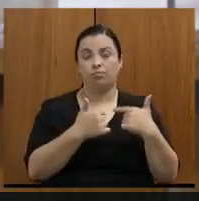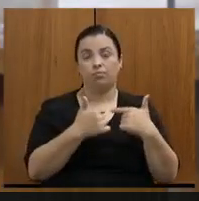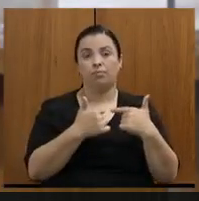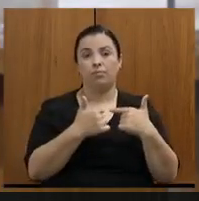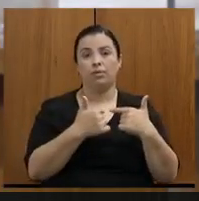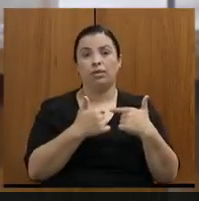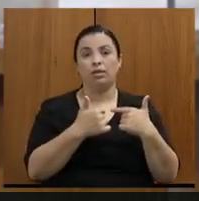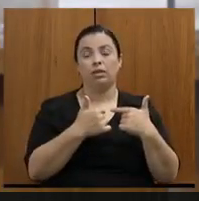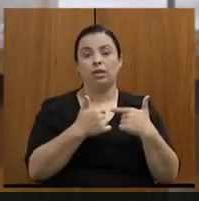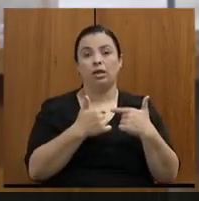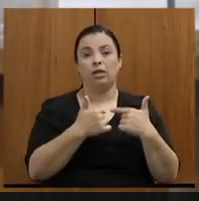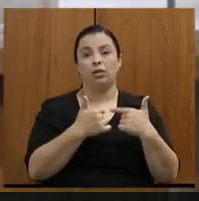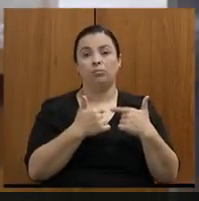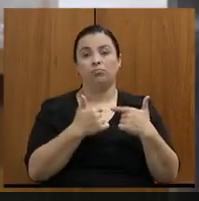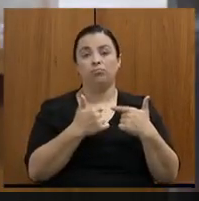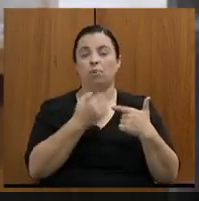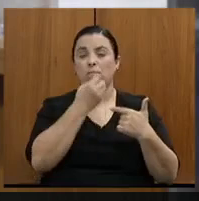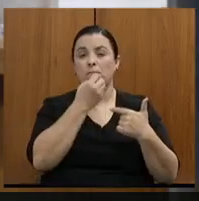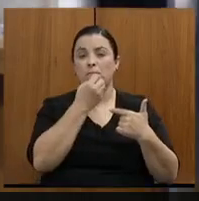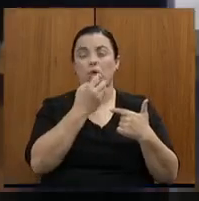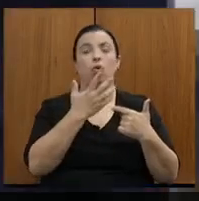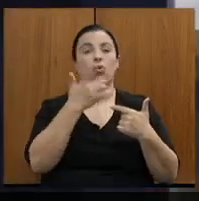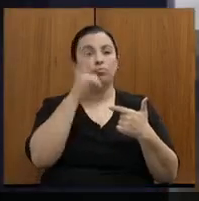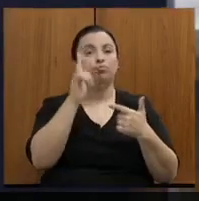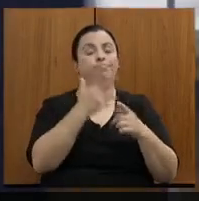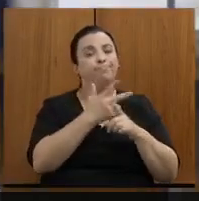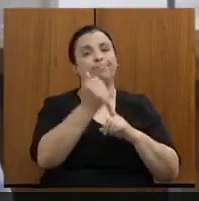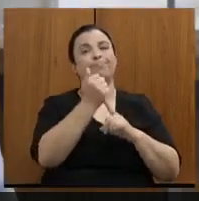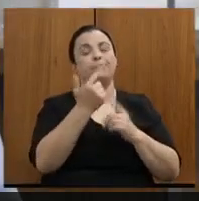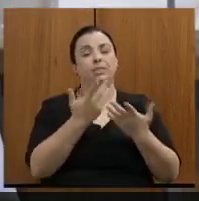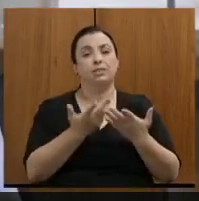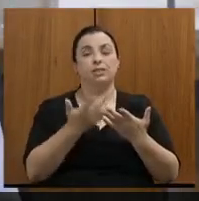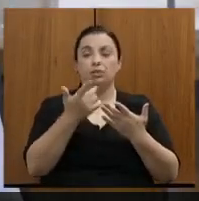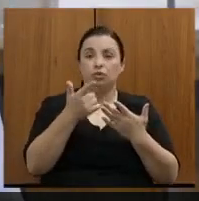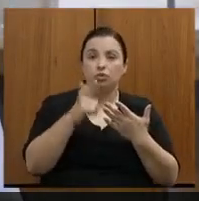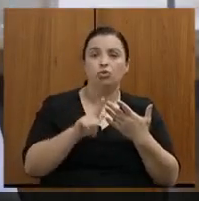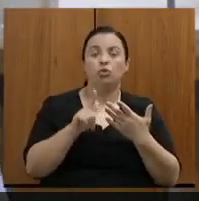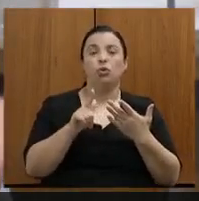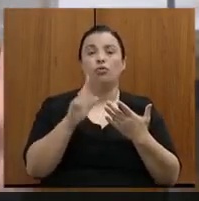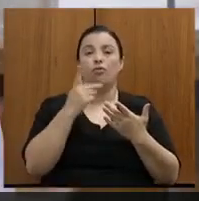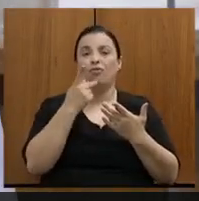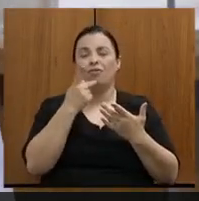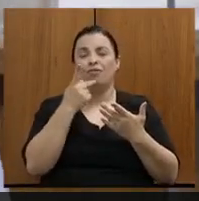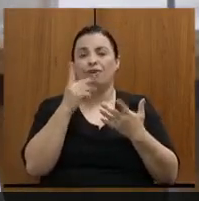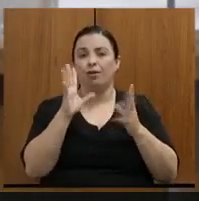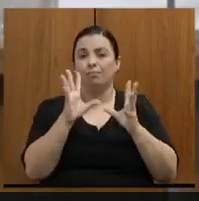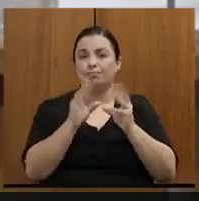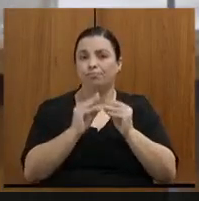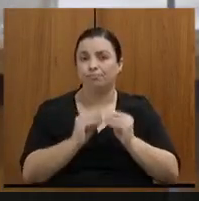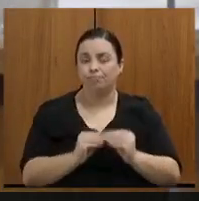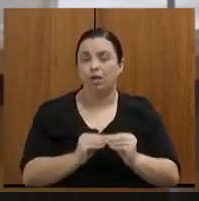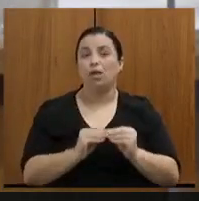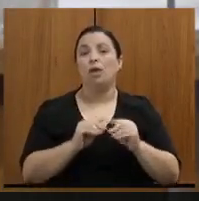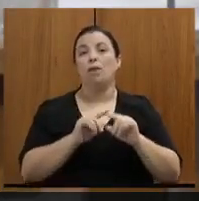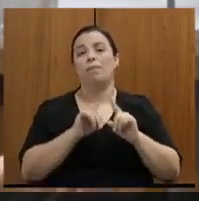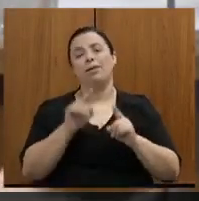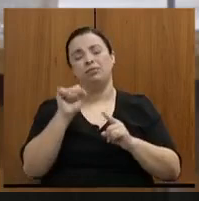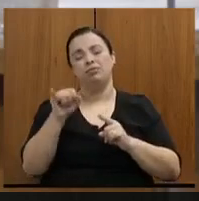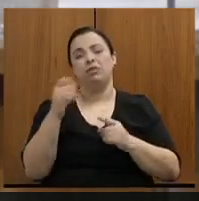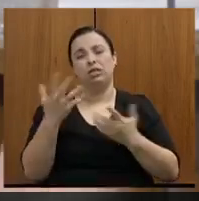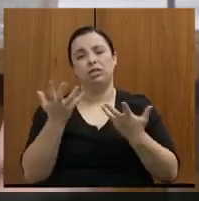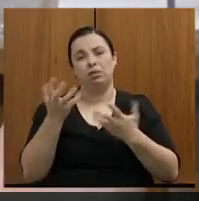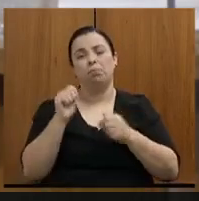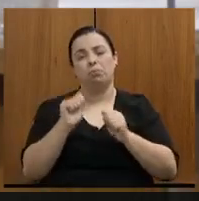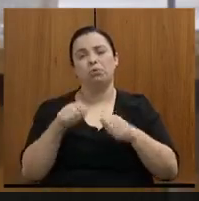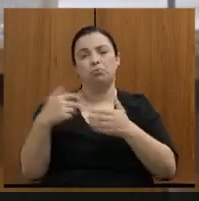exitosa no Estado. Então, mais uma vez, eu vou muito rapidamente falar disso, mas aí, se o senhor quiser fazer as ponderações